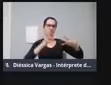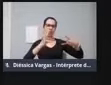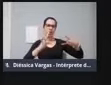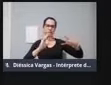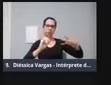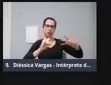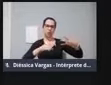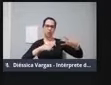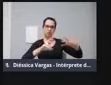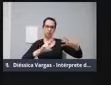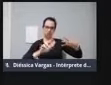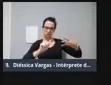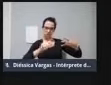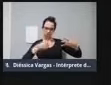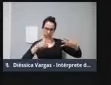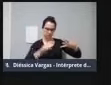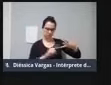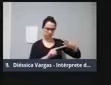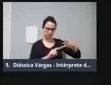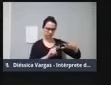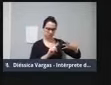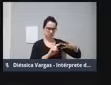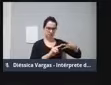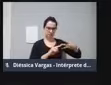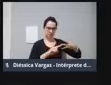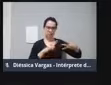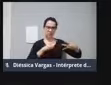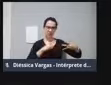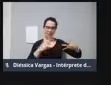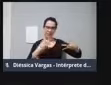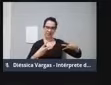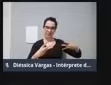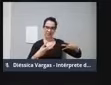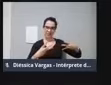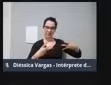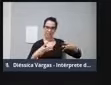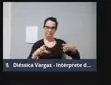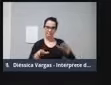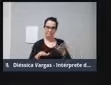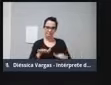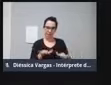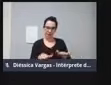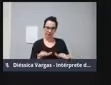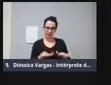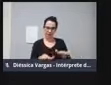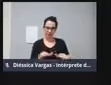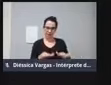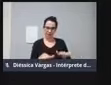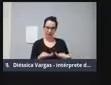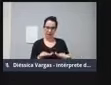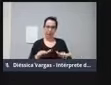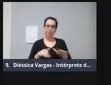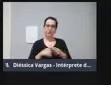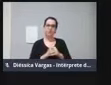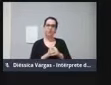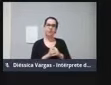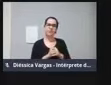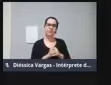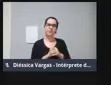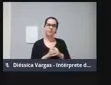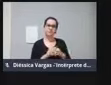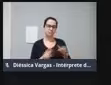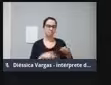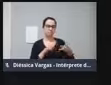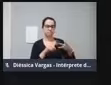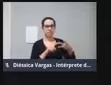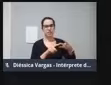vamos ter, então, os três pares de pernas, que nem a Carol já falou, que é uma característica dos insetos, então, se as